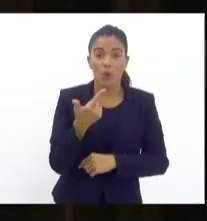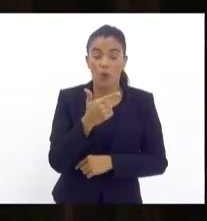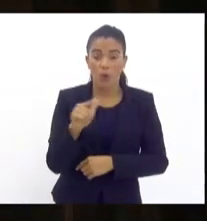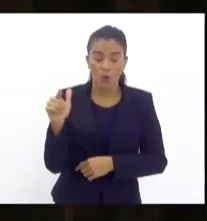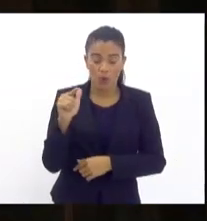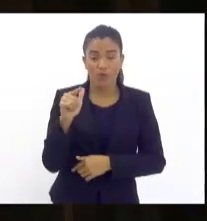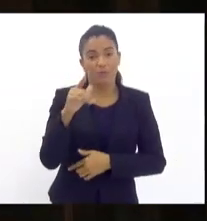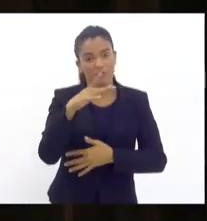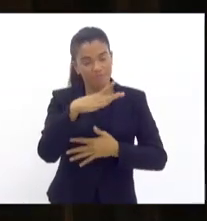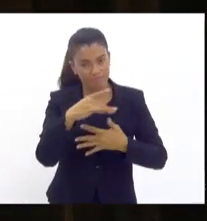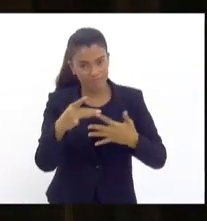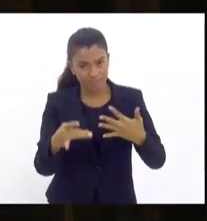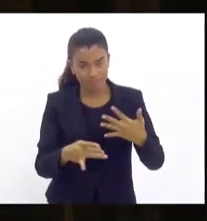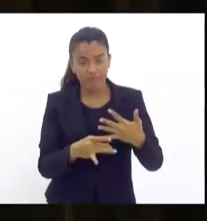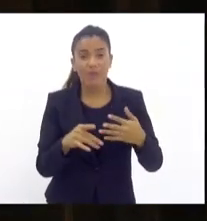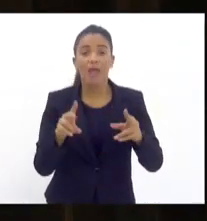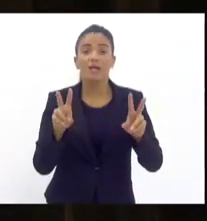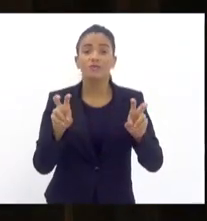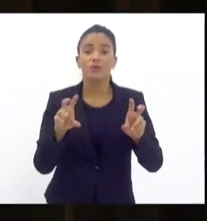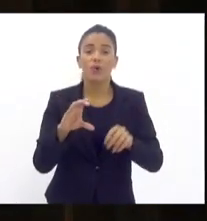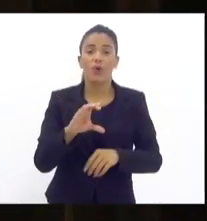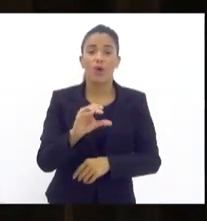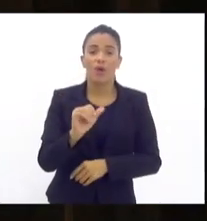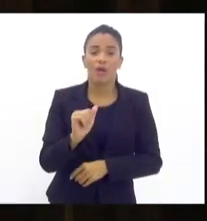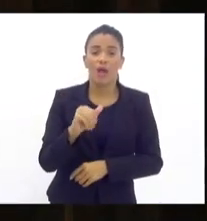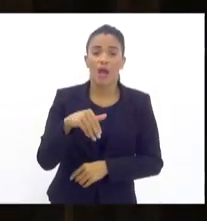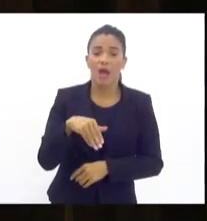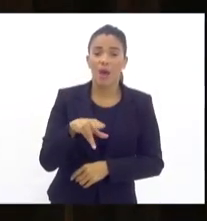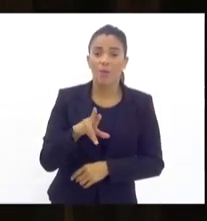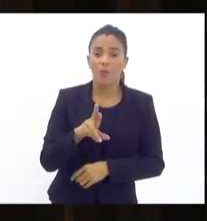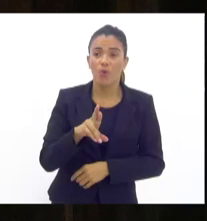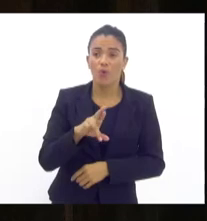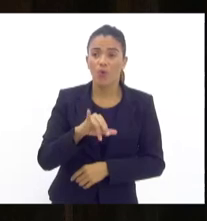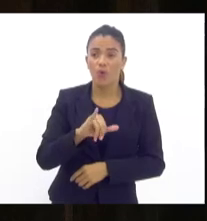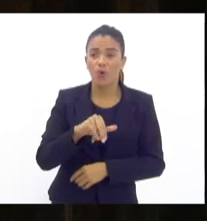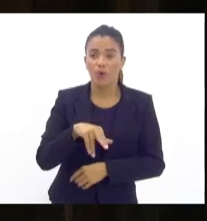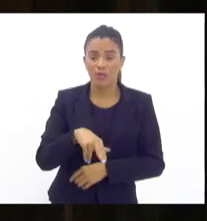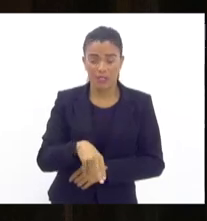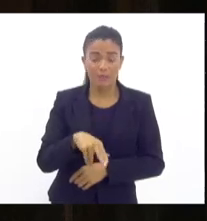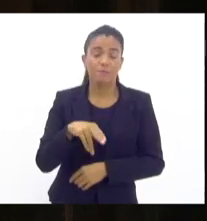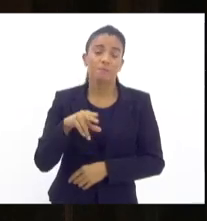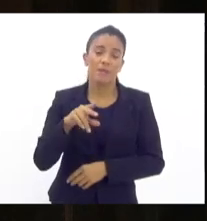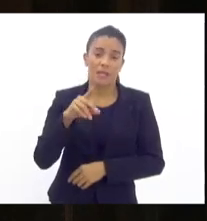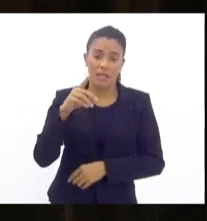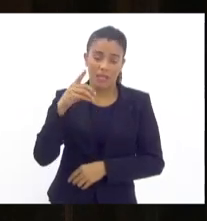que foi citado aqui foi a questão do Camorim, super atual, pela deputada Ju,